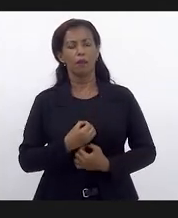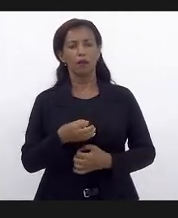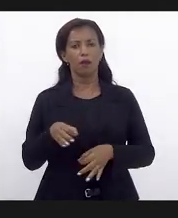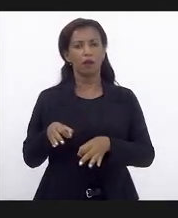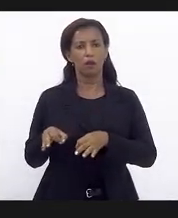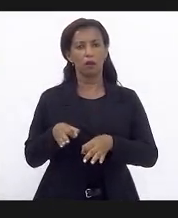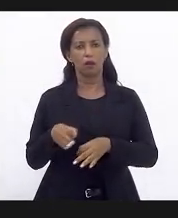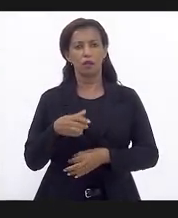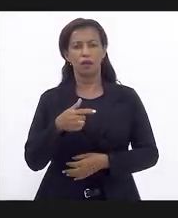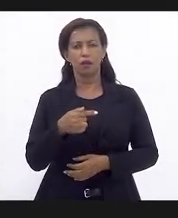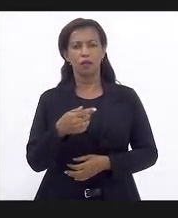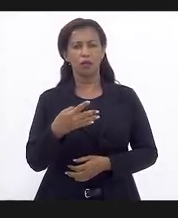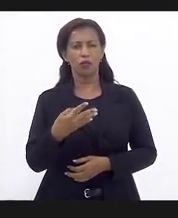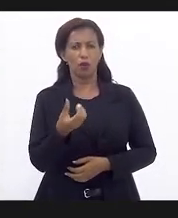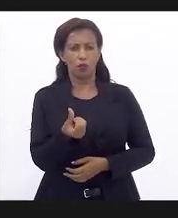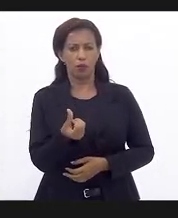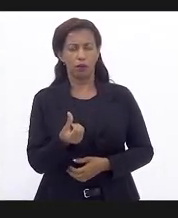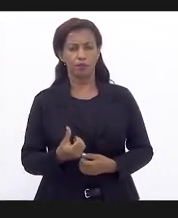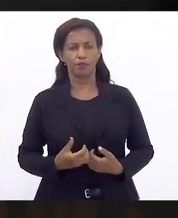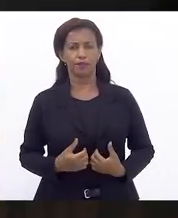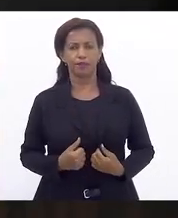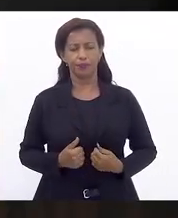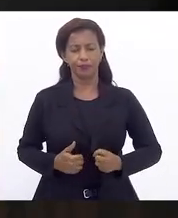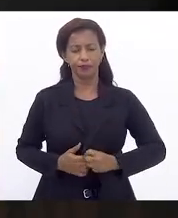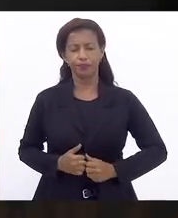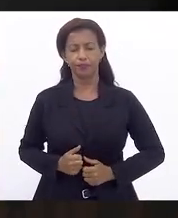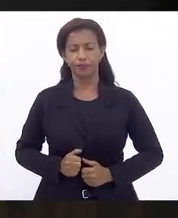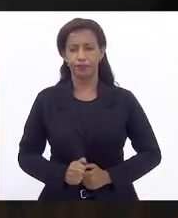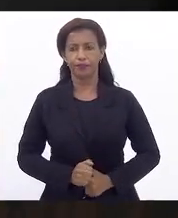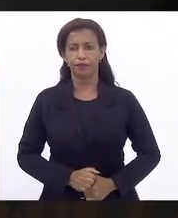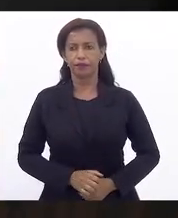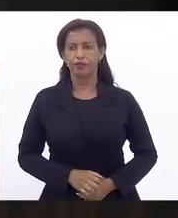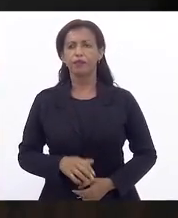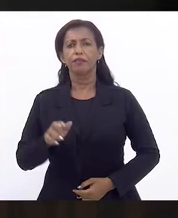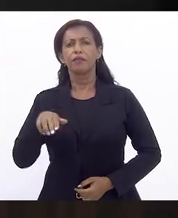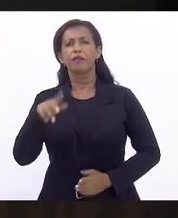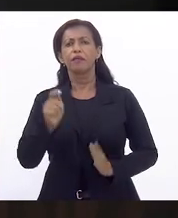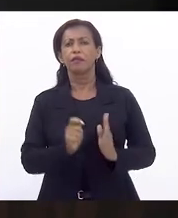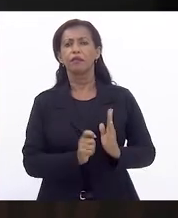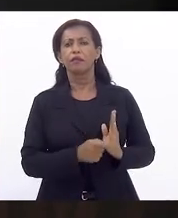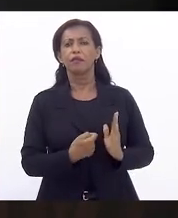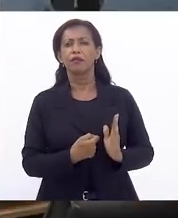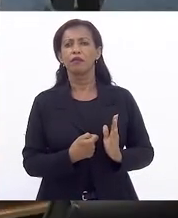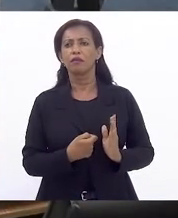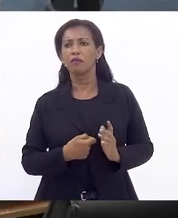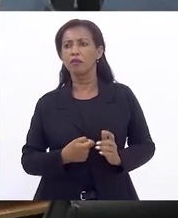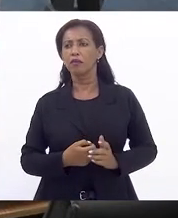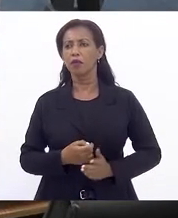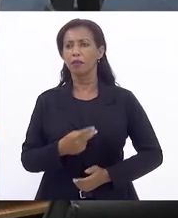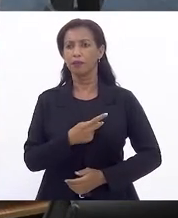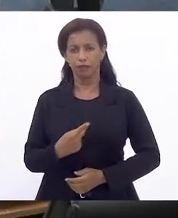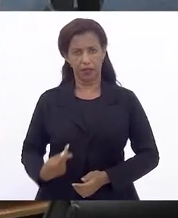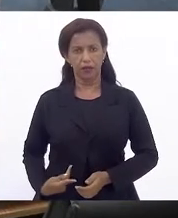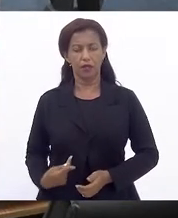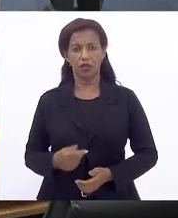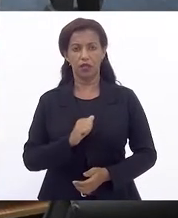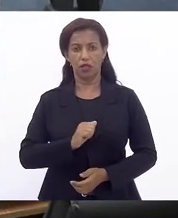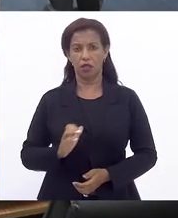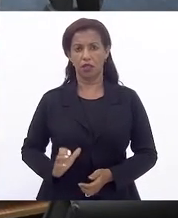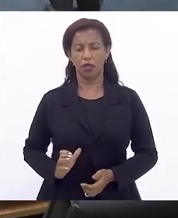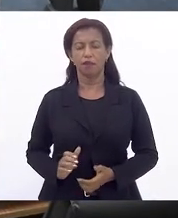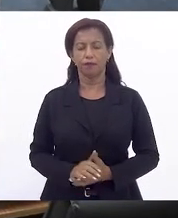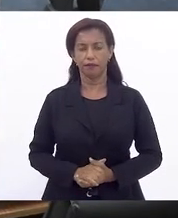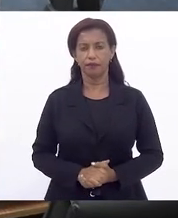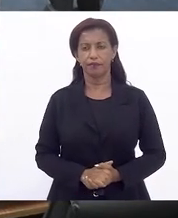746, por favor. Perfeitamente. É de quem é o autor, é do presidente? É do presidente André